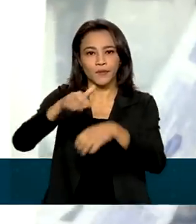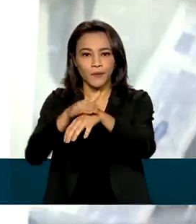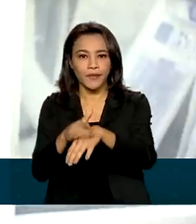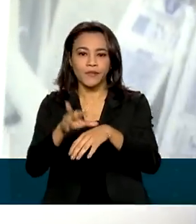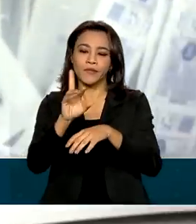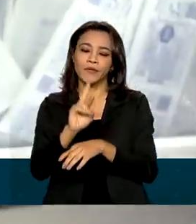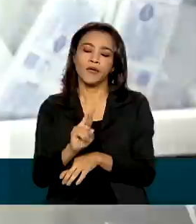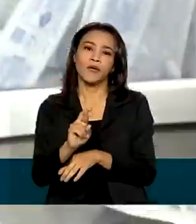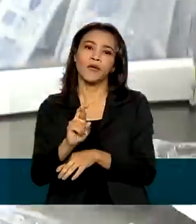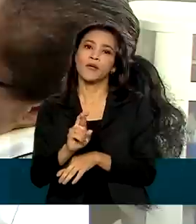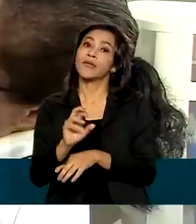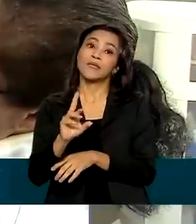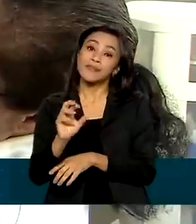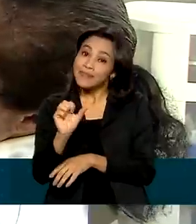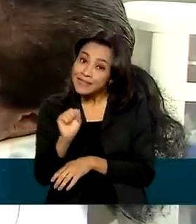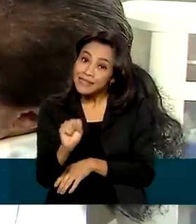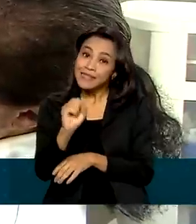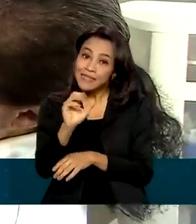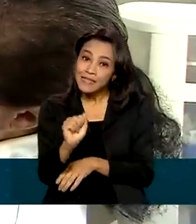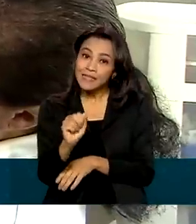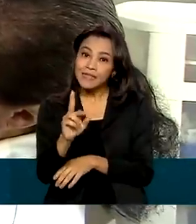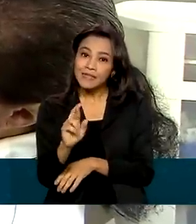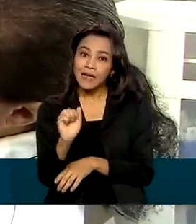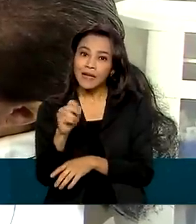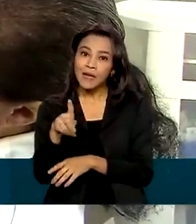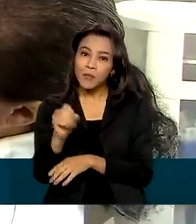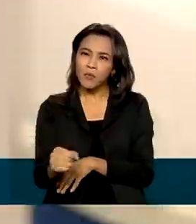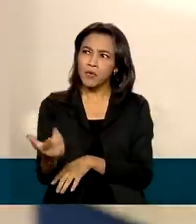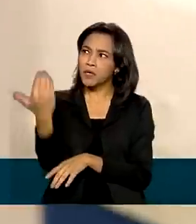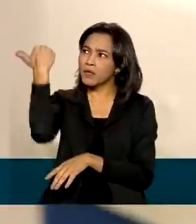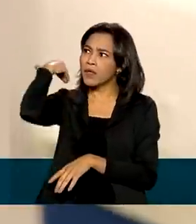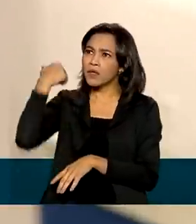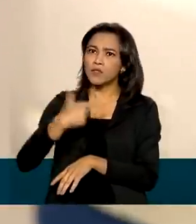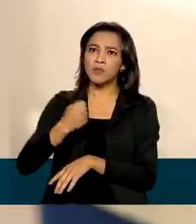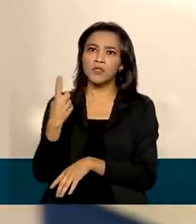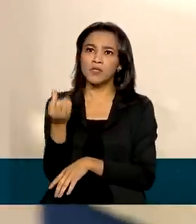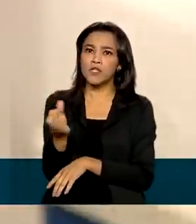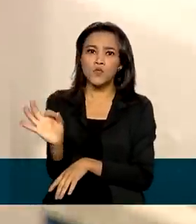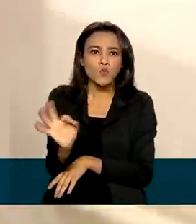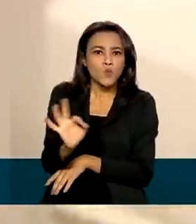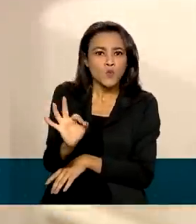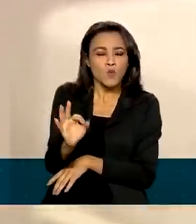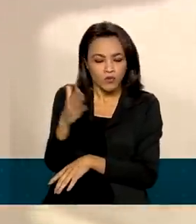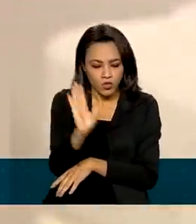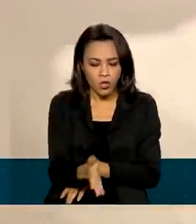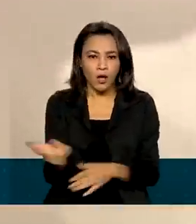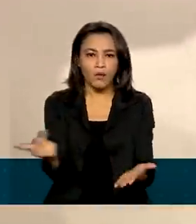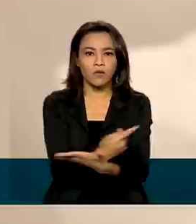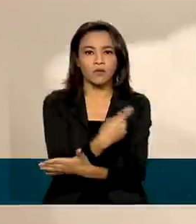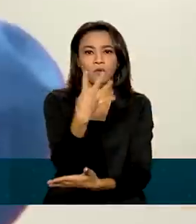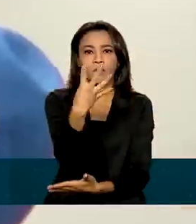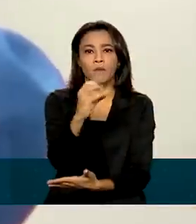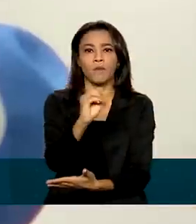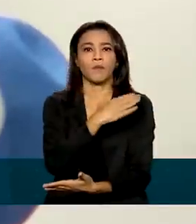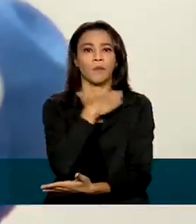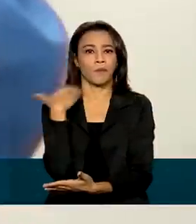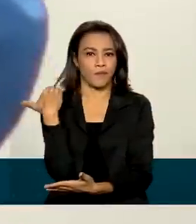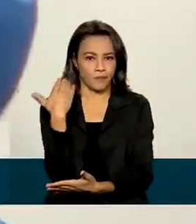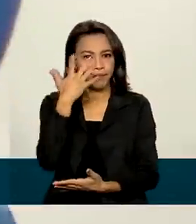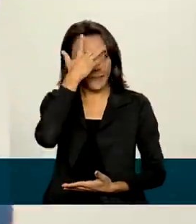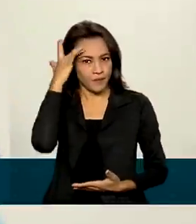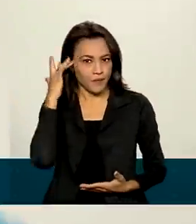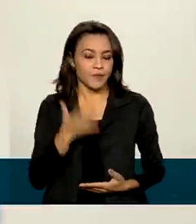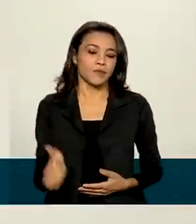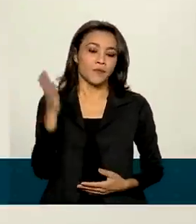que não existia mais desde 2016 e já causou a morte de 40 pessoas. O Brasil